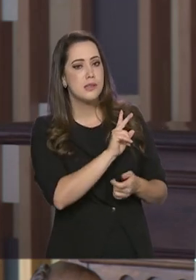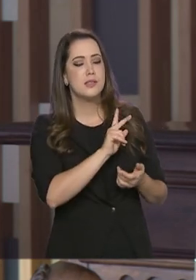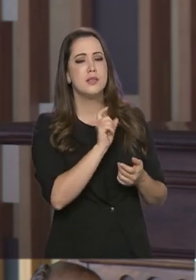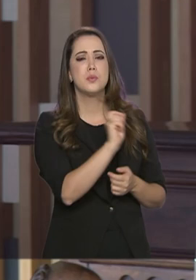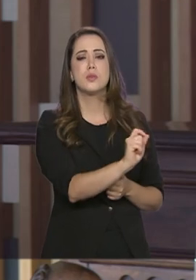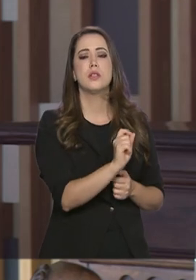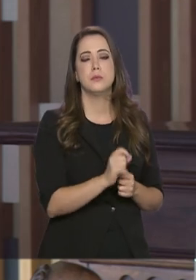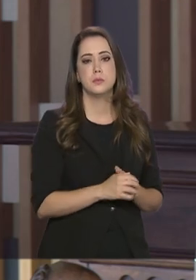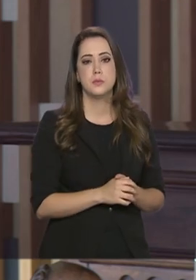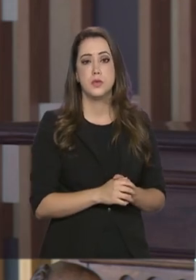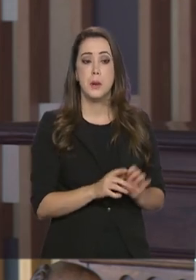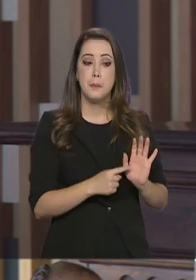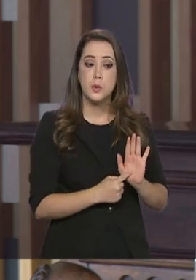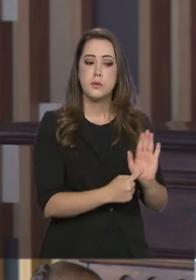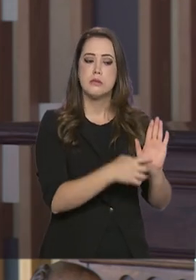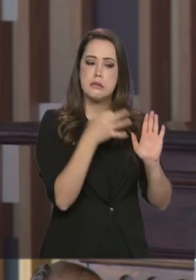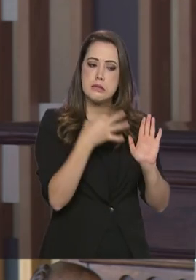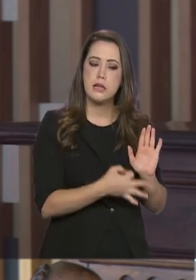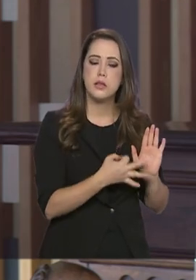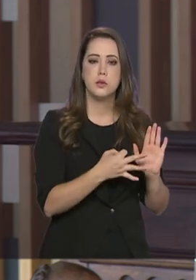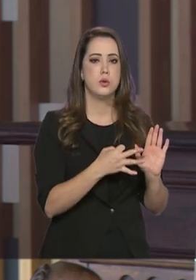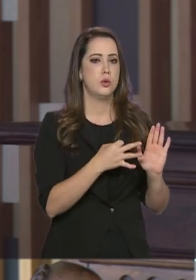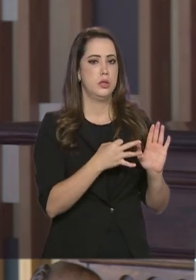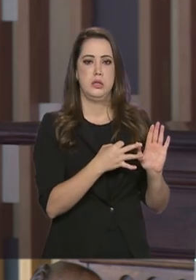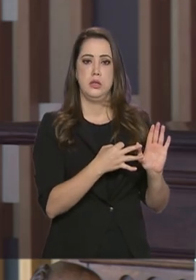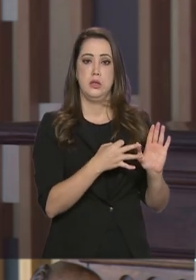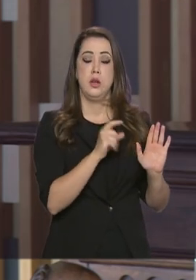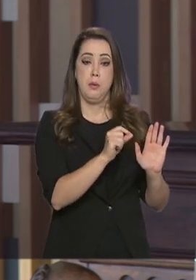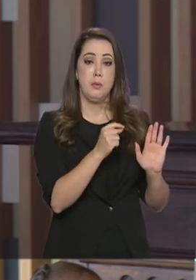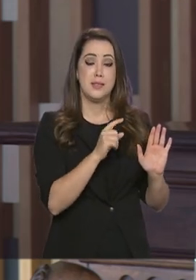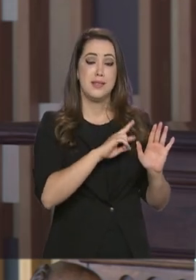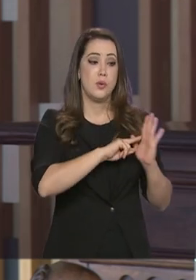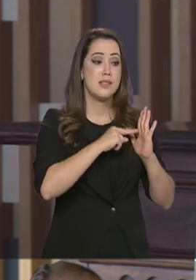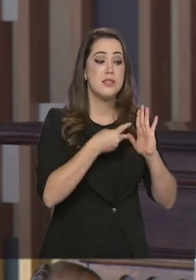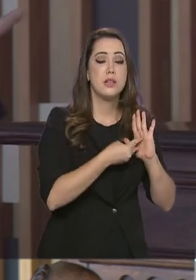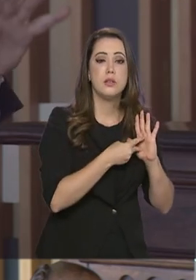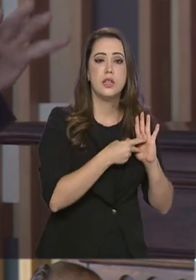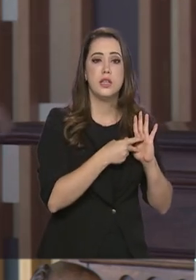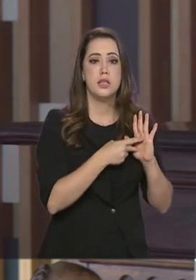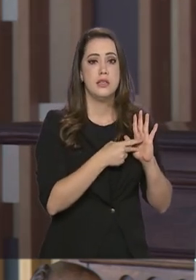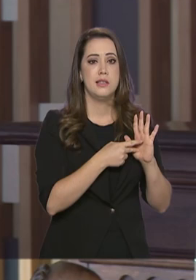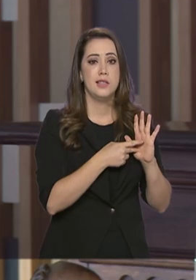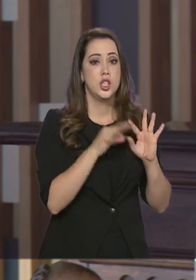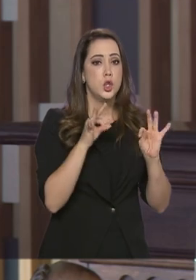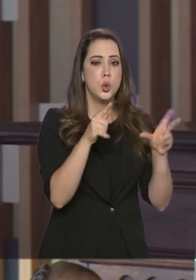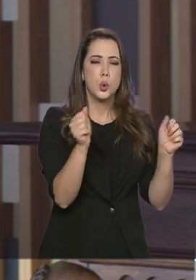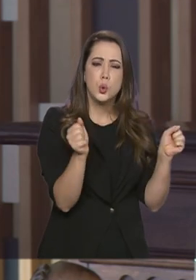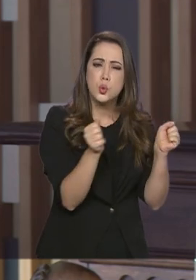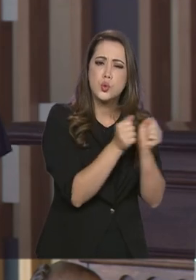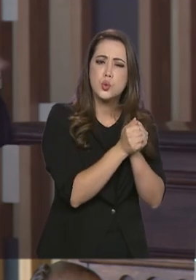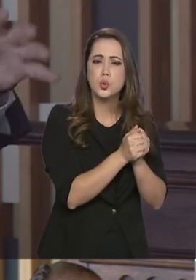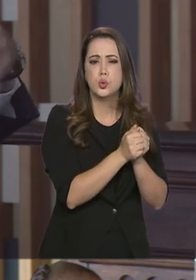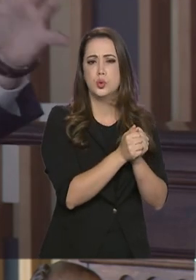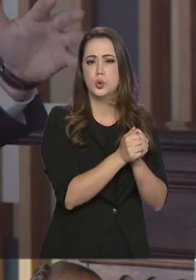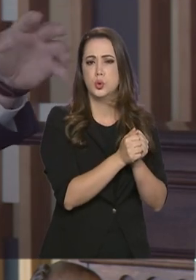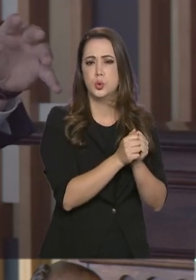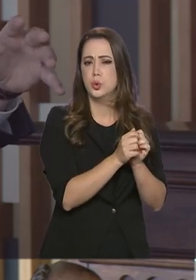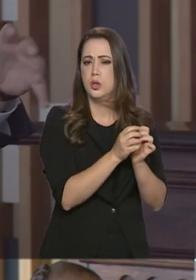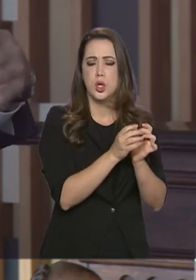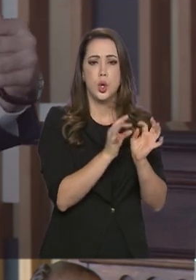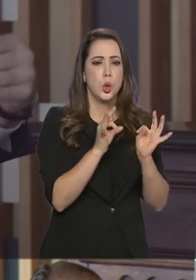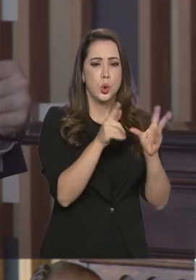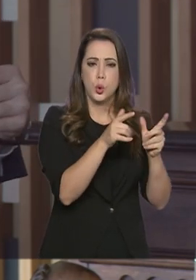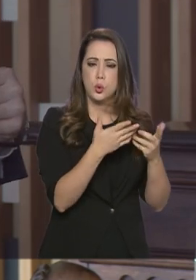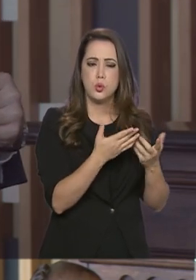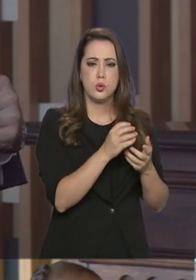concretamente esse conceito de que ninguém fica para trás. Então, havia países onde, em certo momento, havia oito, dez mil